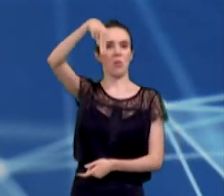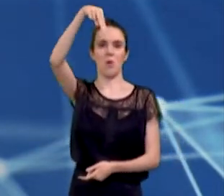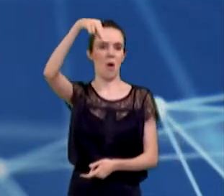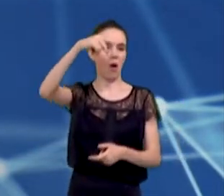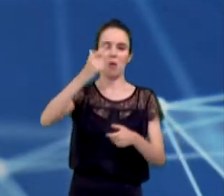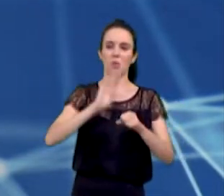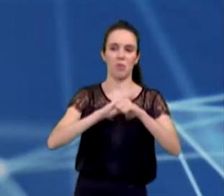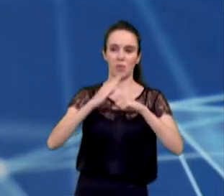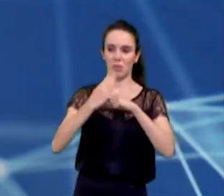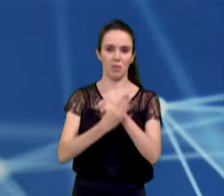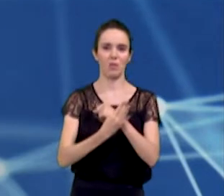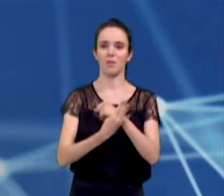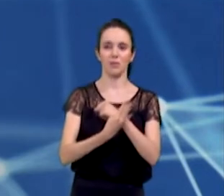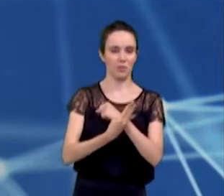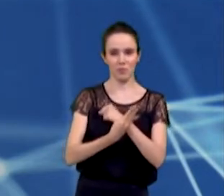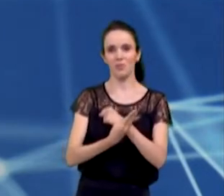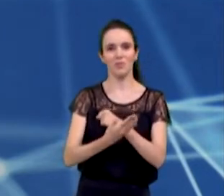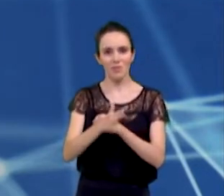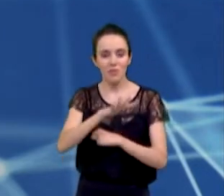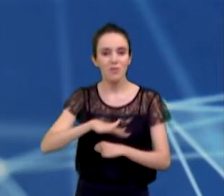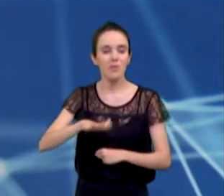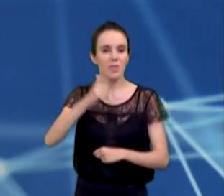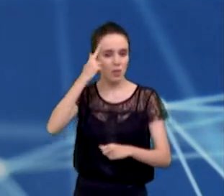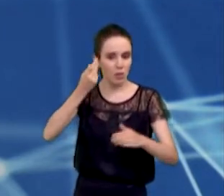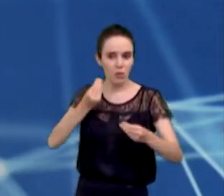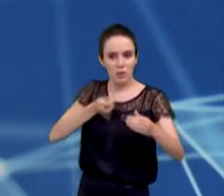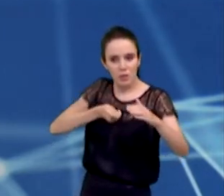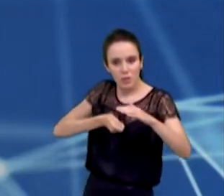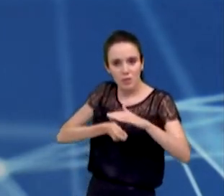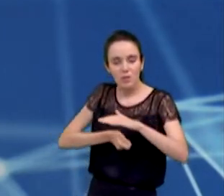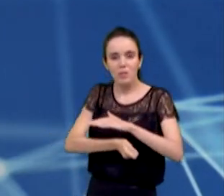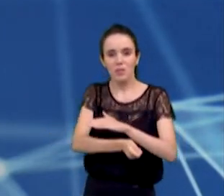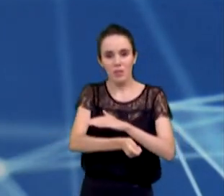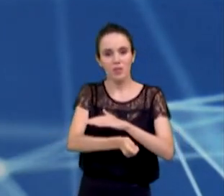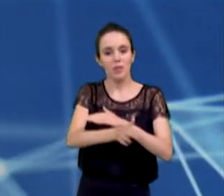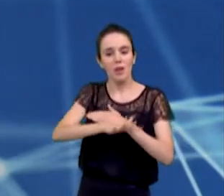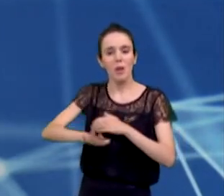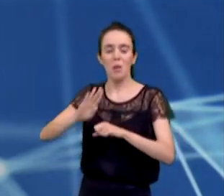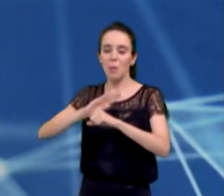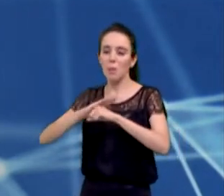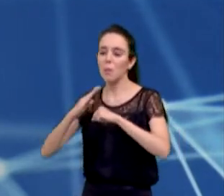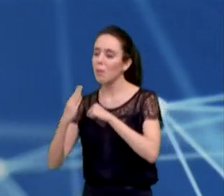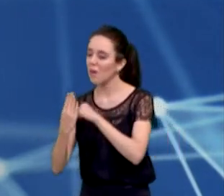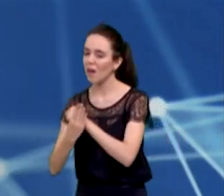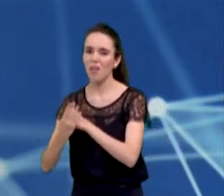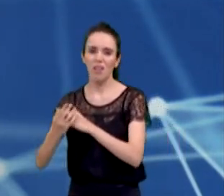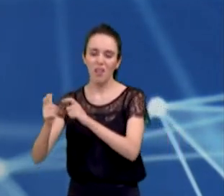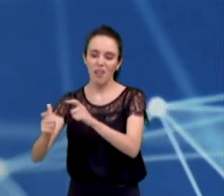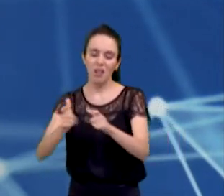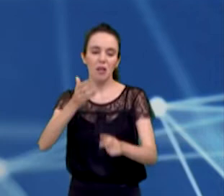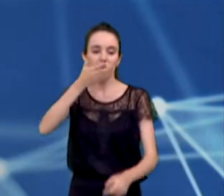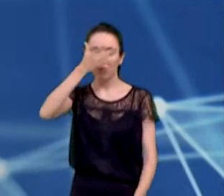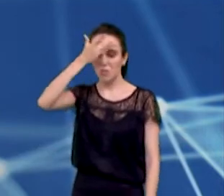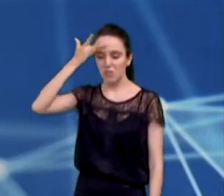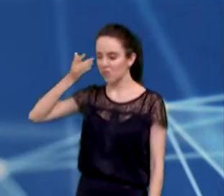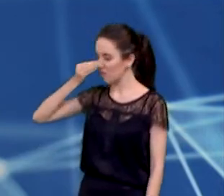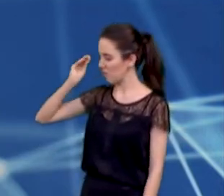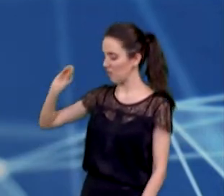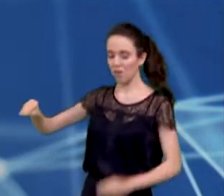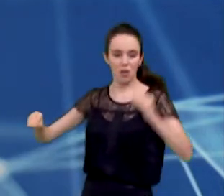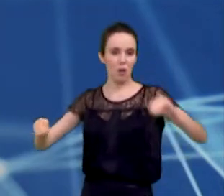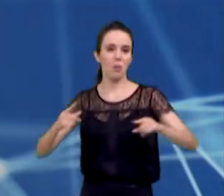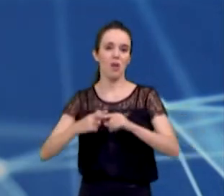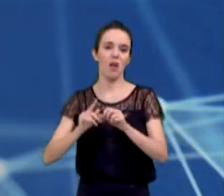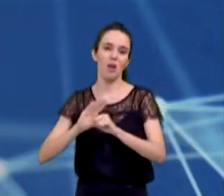outras regiões da cidade. Nós precisamos fazer chegar investimento nos bairros que foram abandonados pela atual administração. Política social é